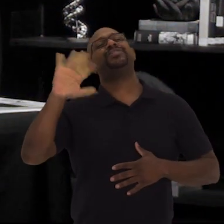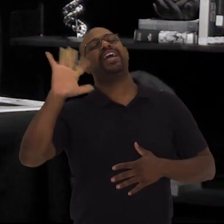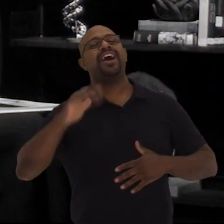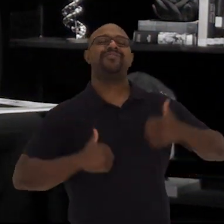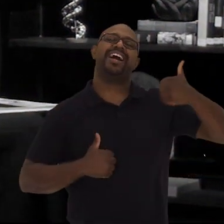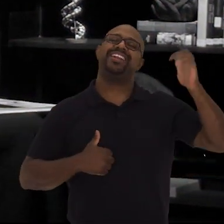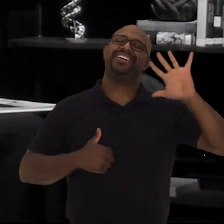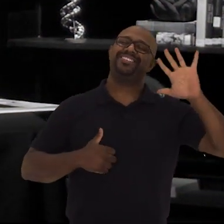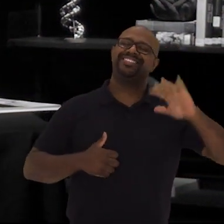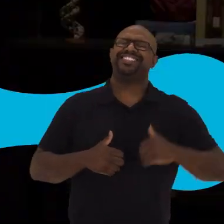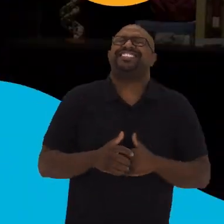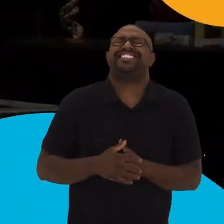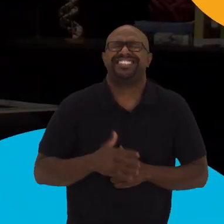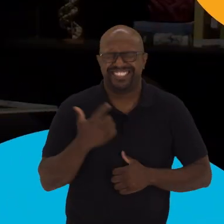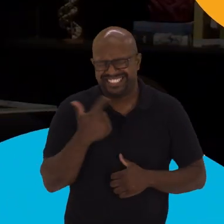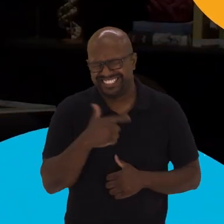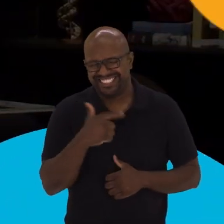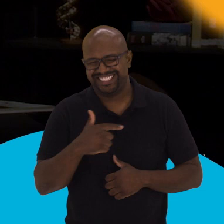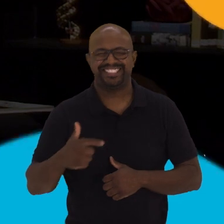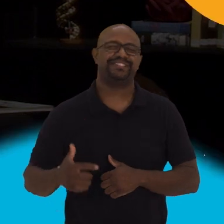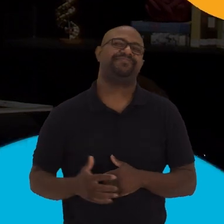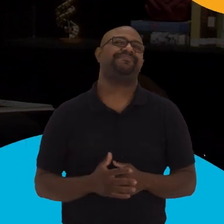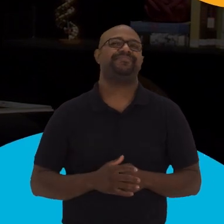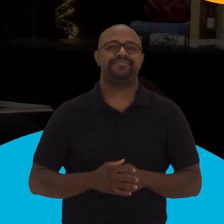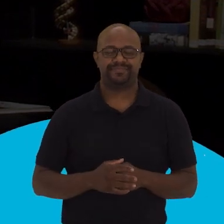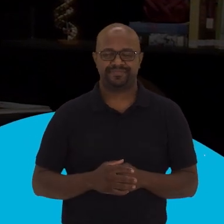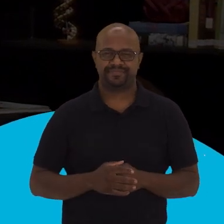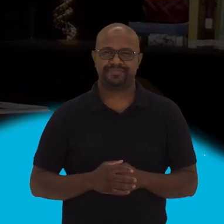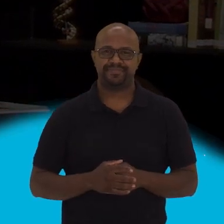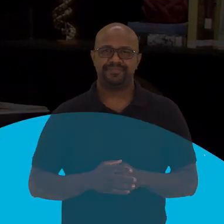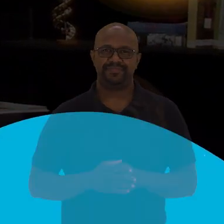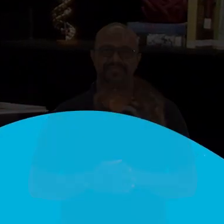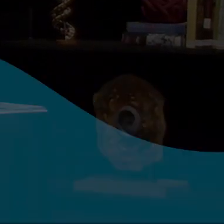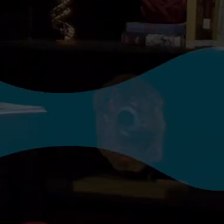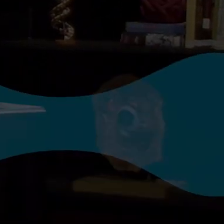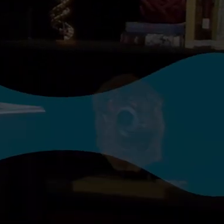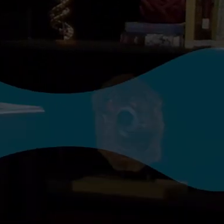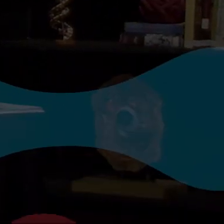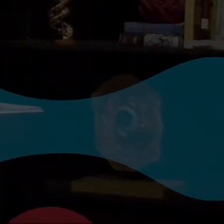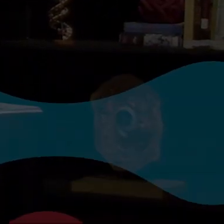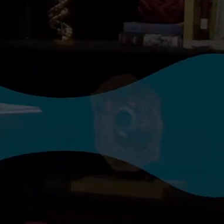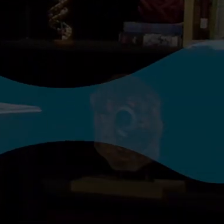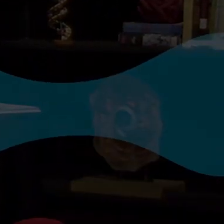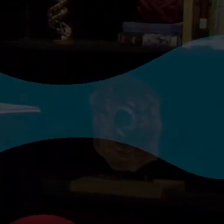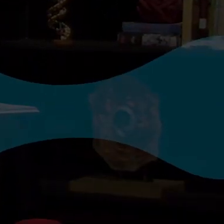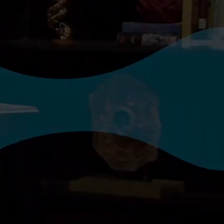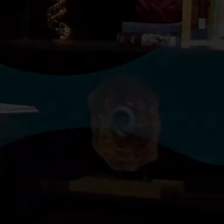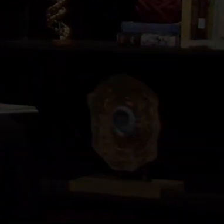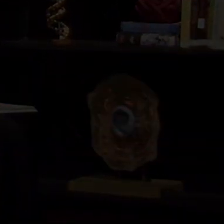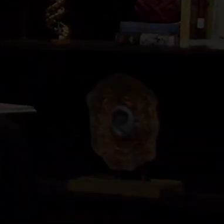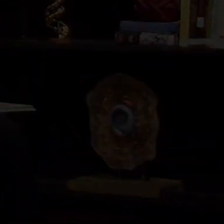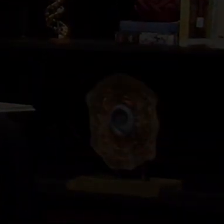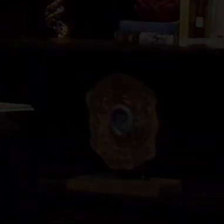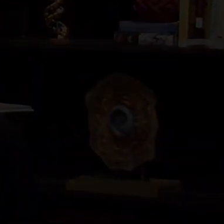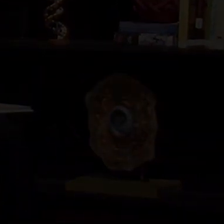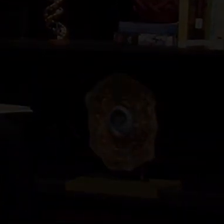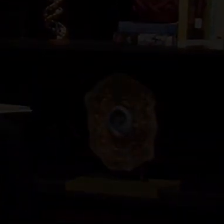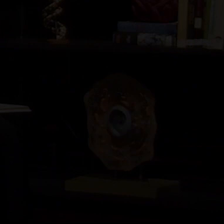arremessa o modelo Em forma de vírus Em Miguel www.museudavida.fiocruz.br E www